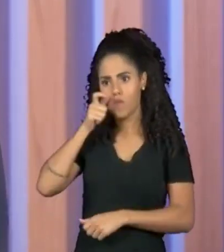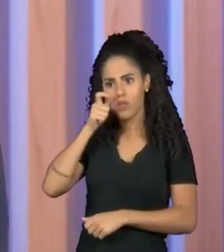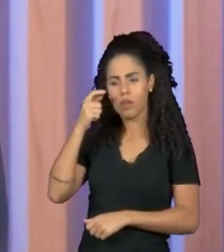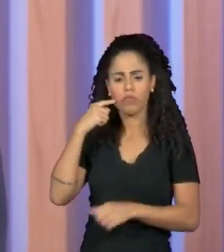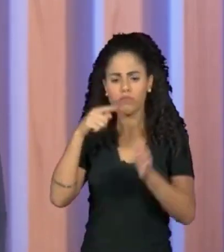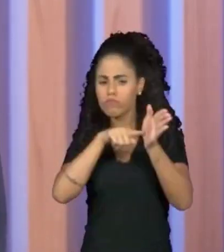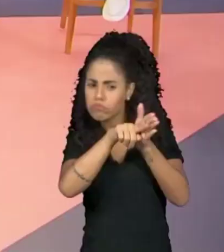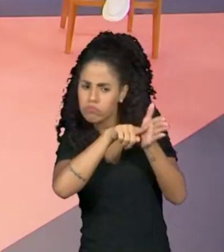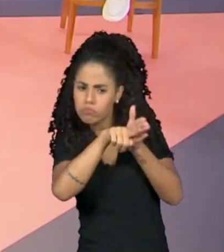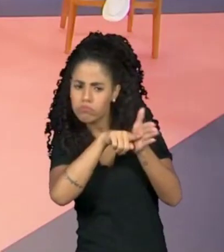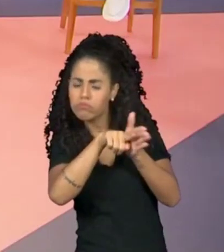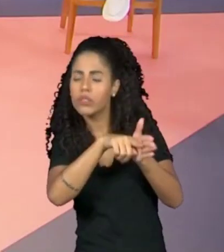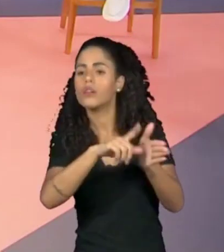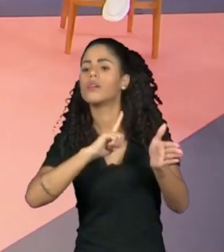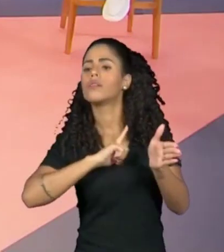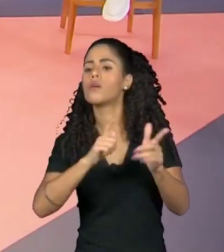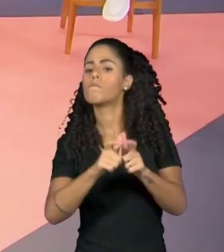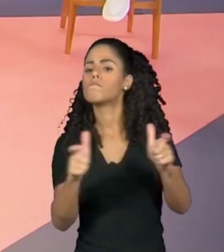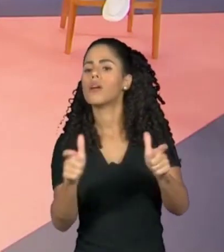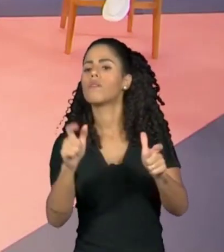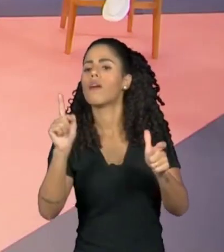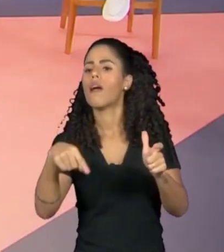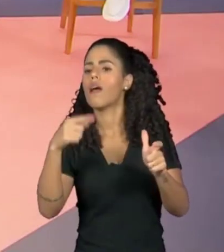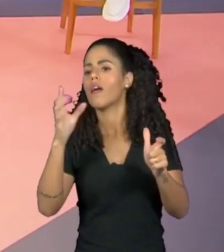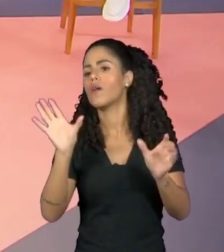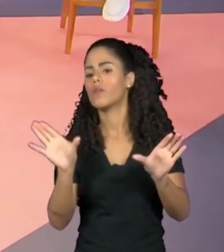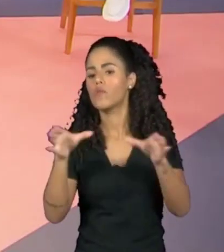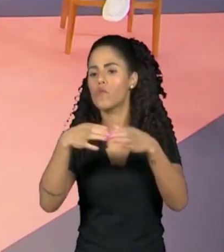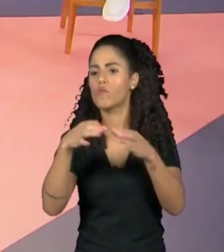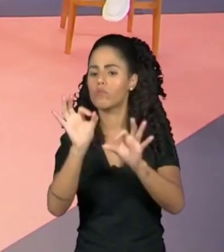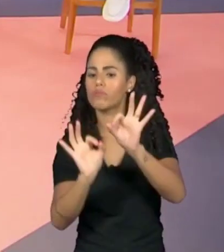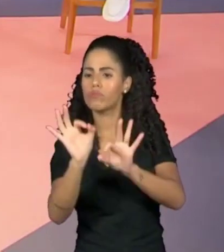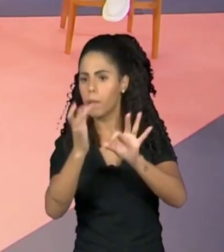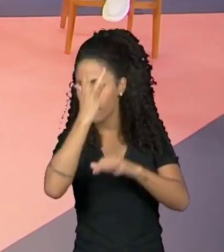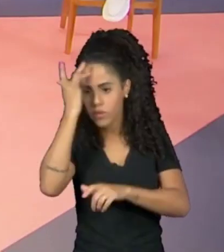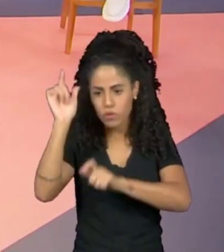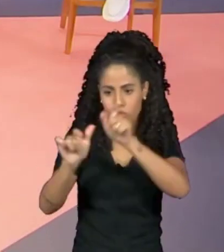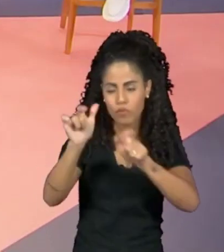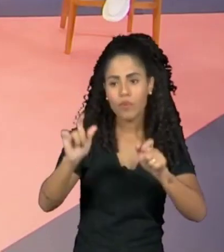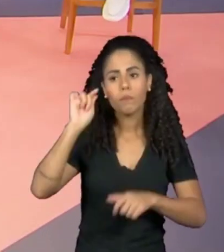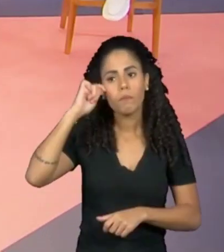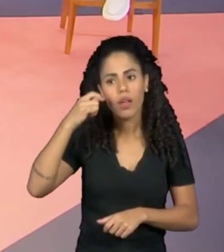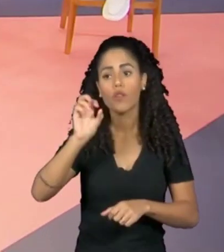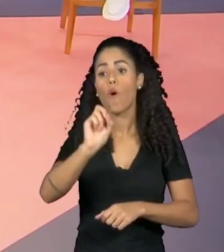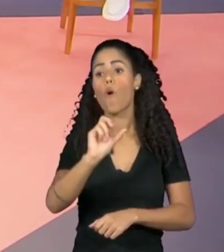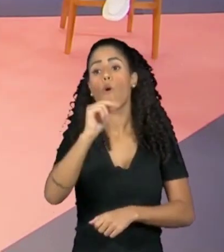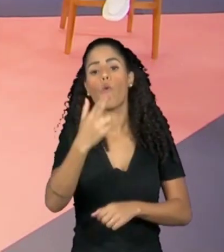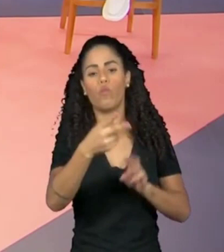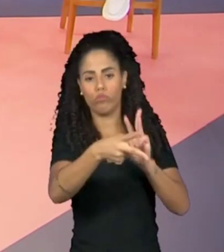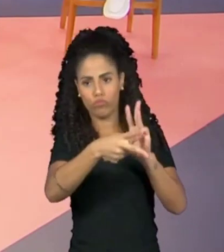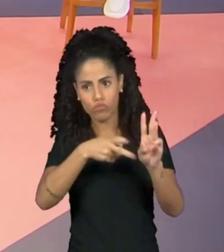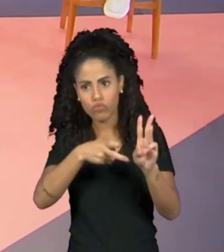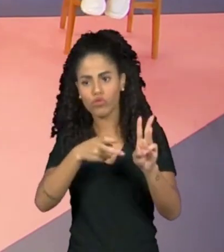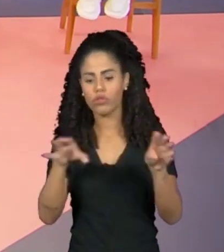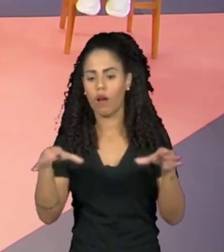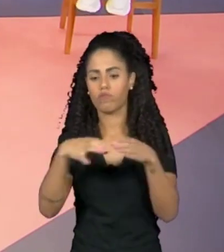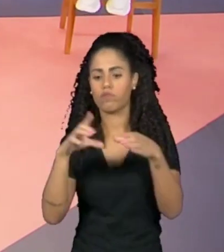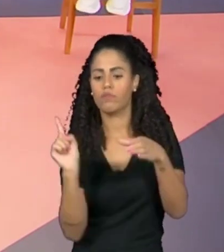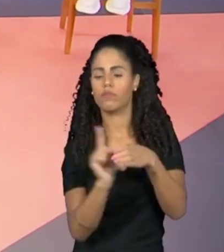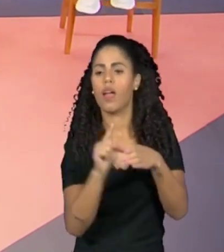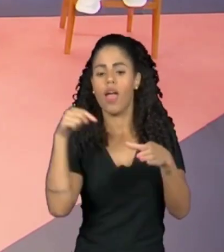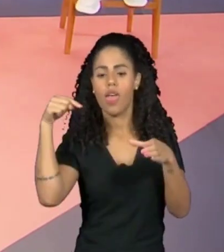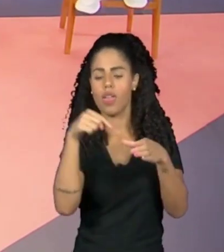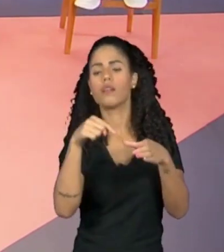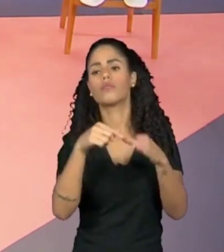numa pesquisa que, em sua maioria, é organizada por artistas negros e artistas indígenas, esses artistas também vão criar